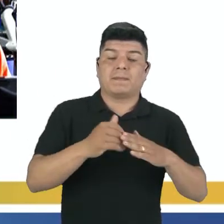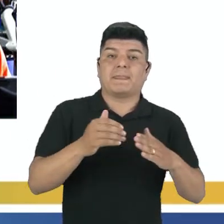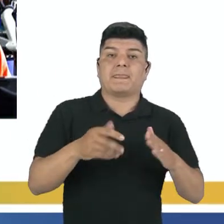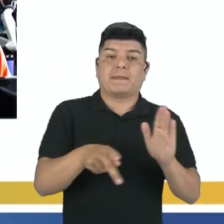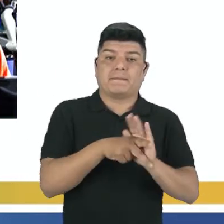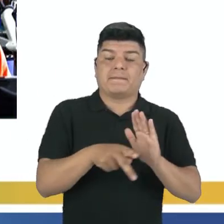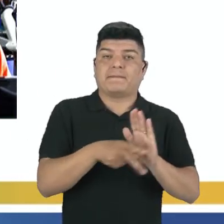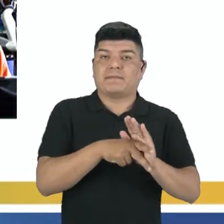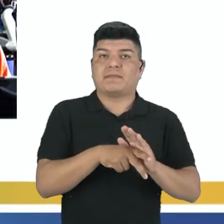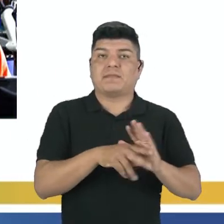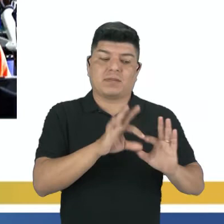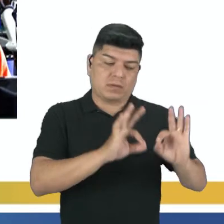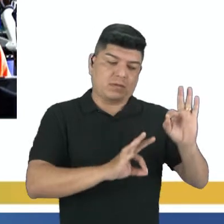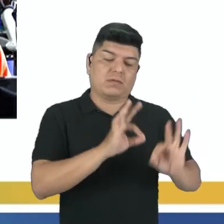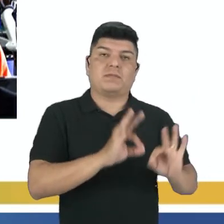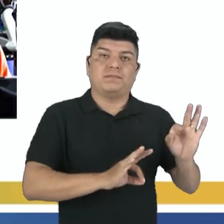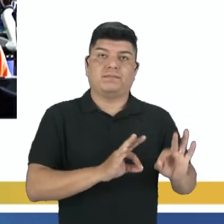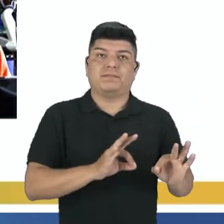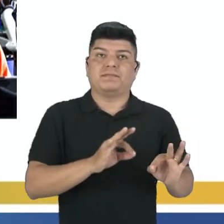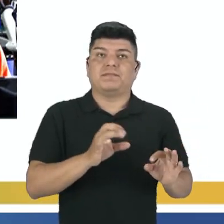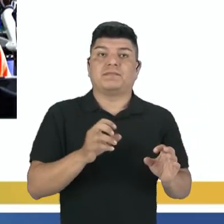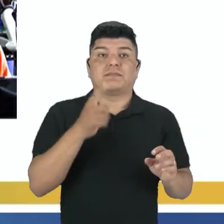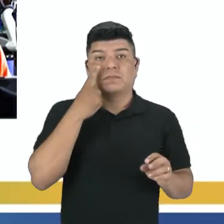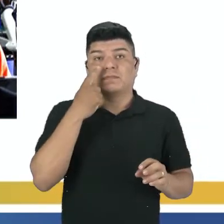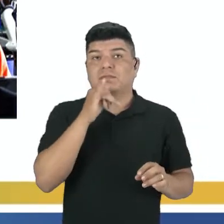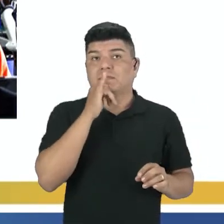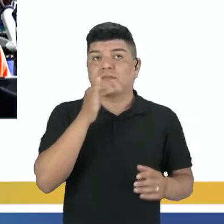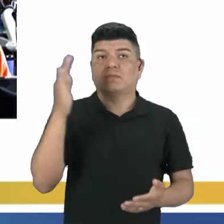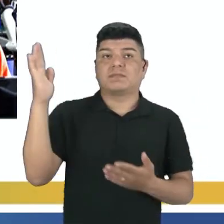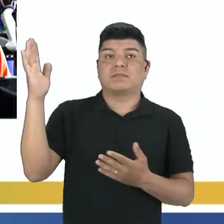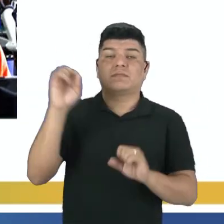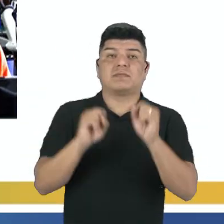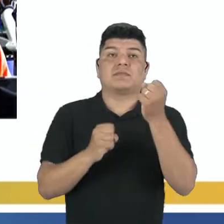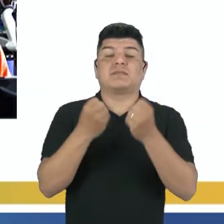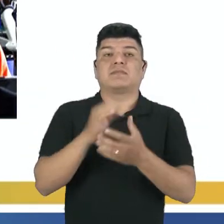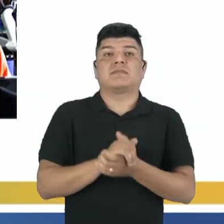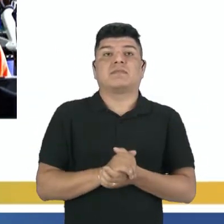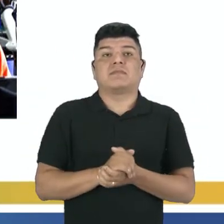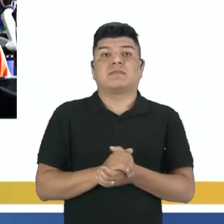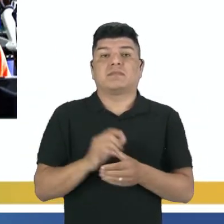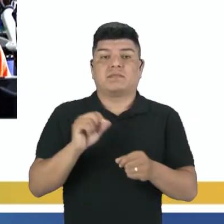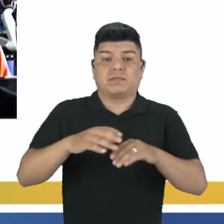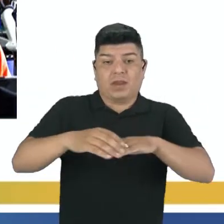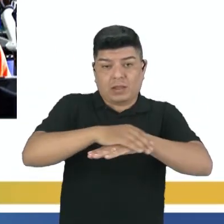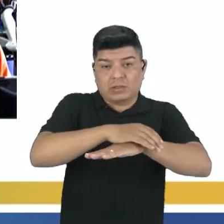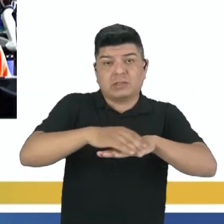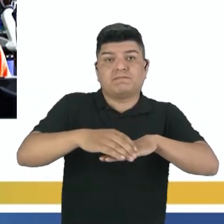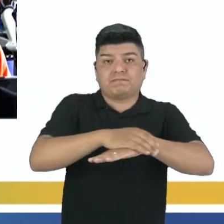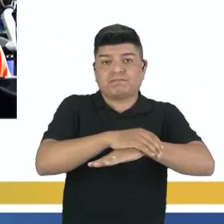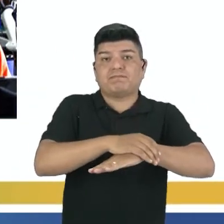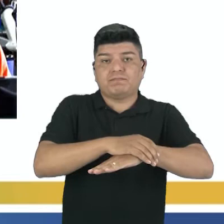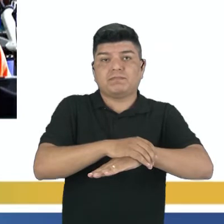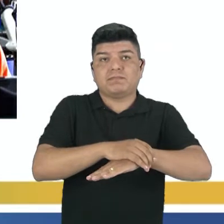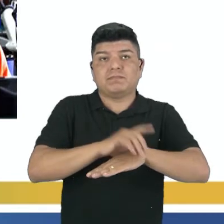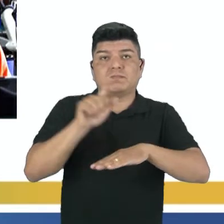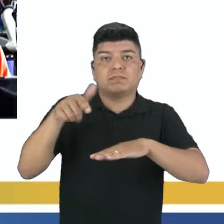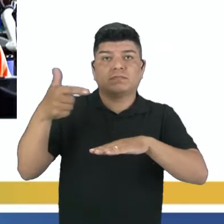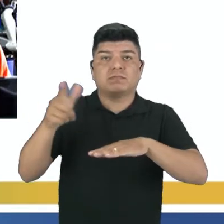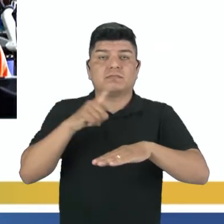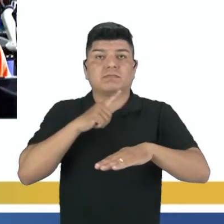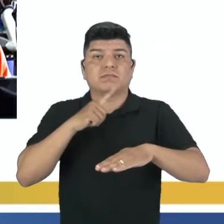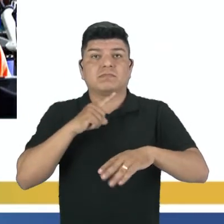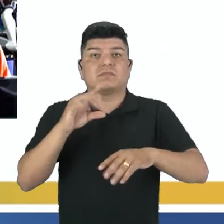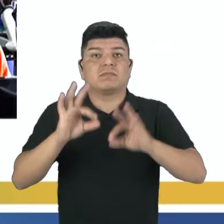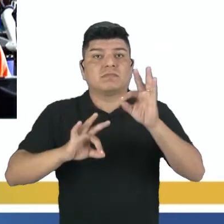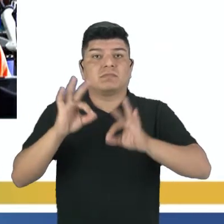produtos, alguns acabamentos. Nós estamos vendo aí o exemplo de uma indústria na produção de sapatos, né? E do outro lado aí na